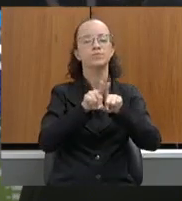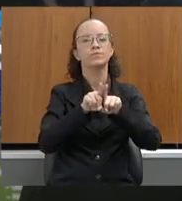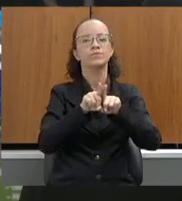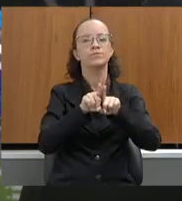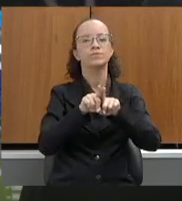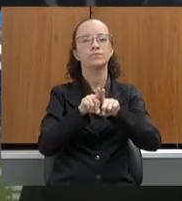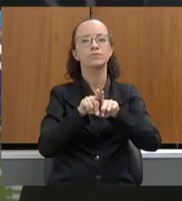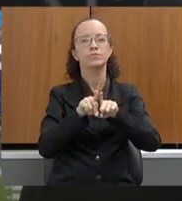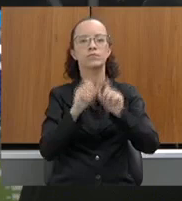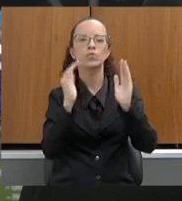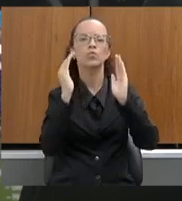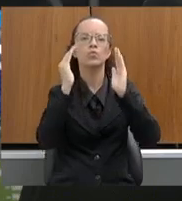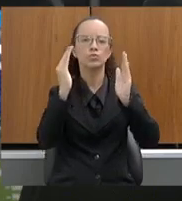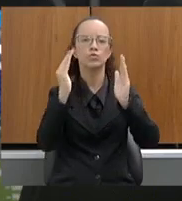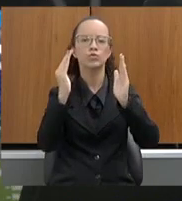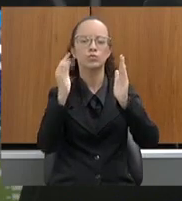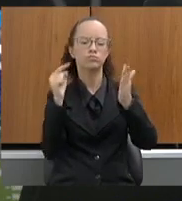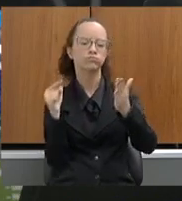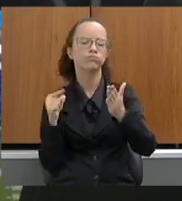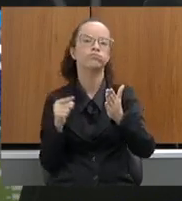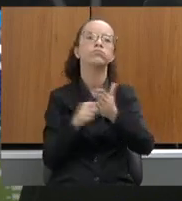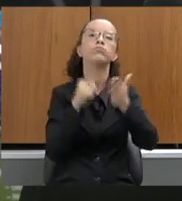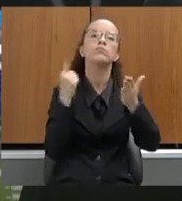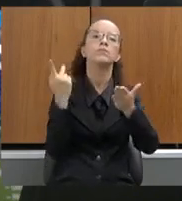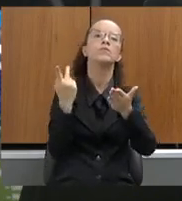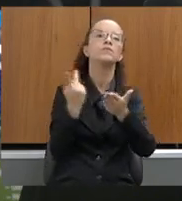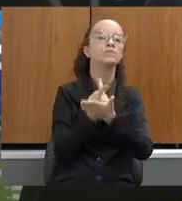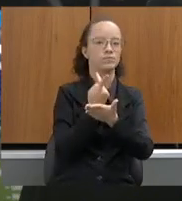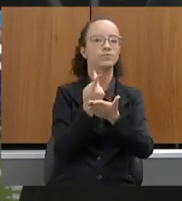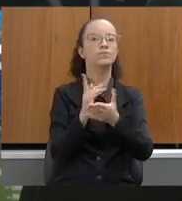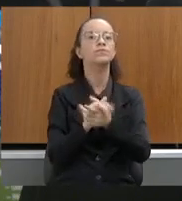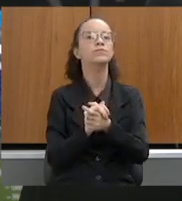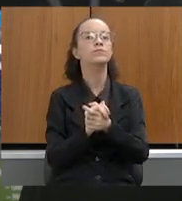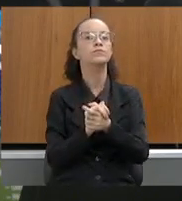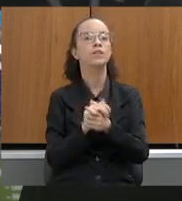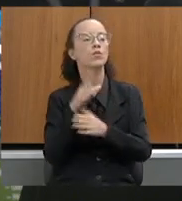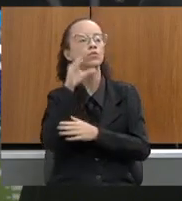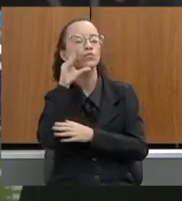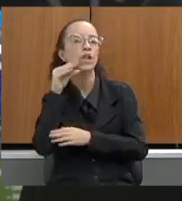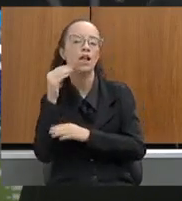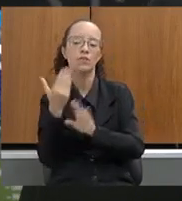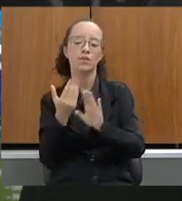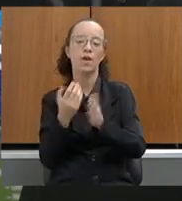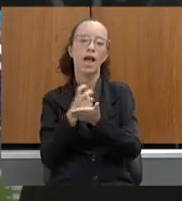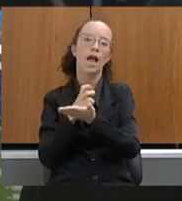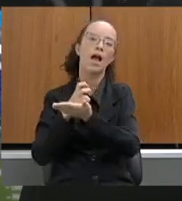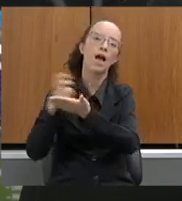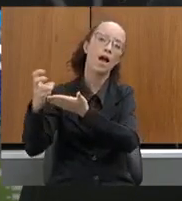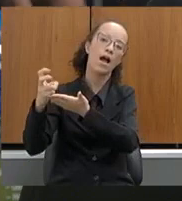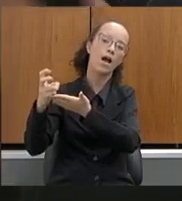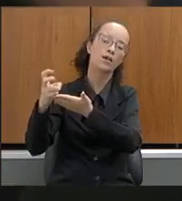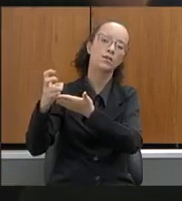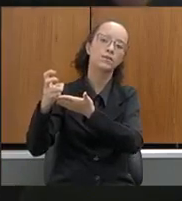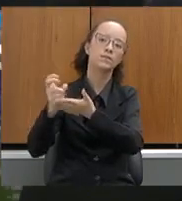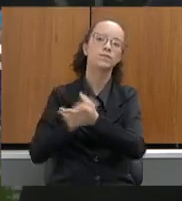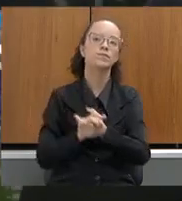durante a aprovação de enquete de forma a esclarecer, de forma individualizada, se os servidores foram afastados